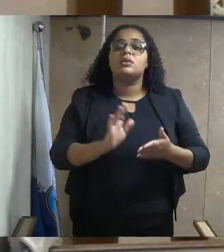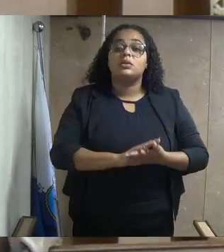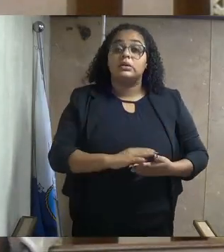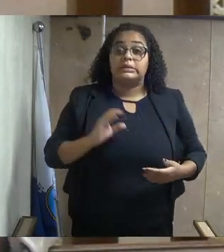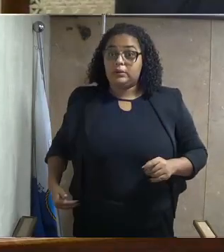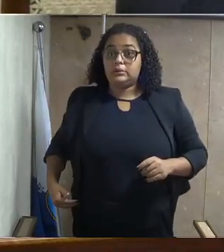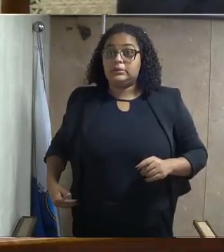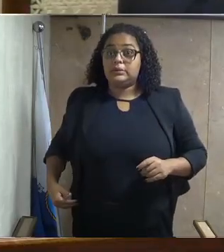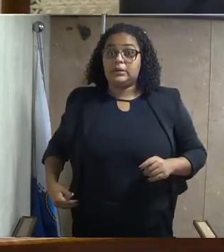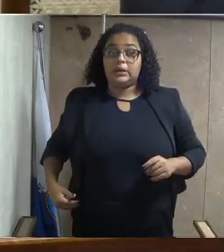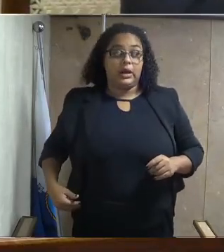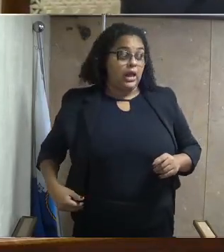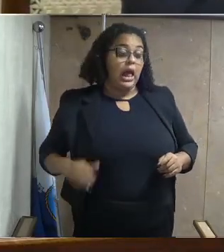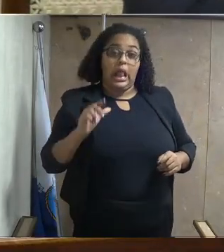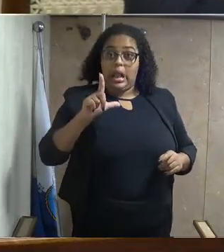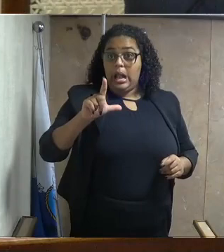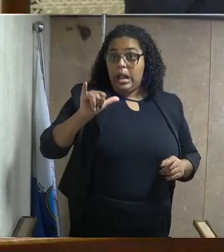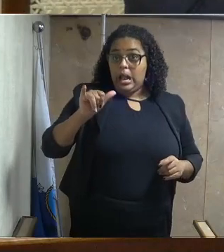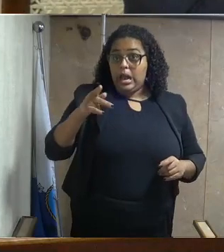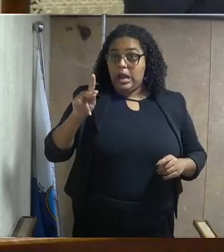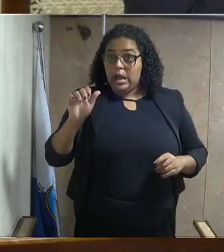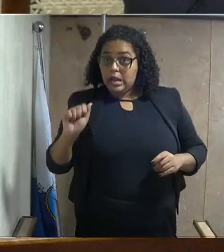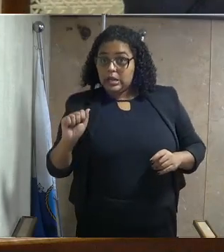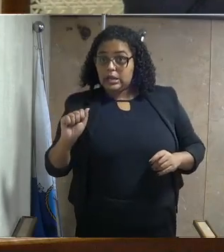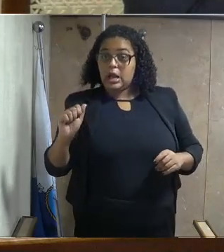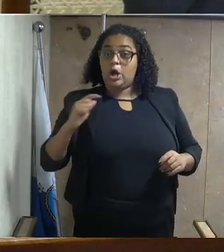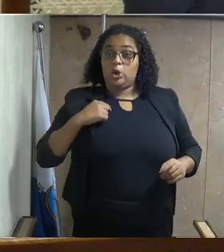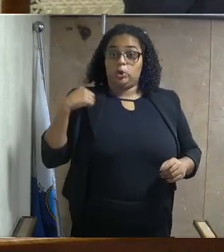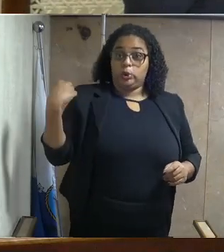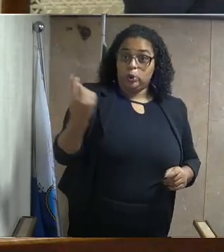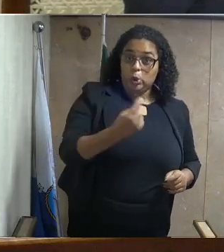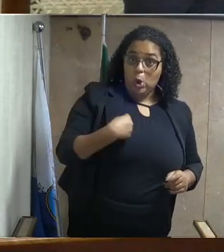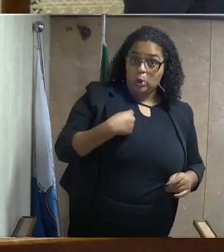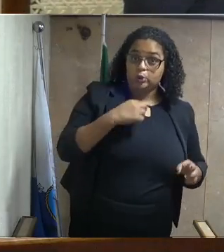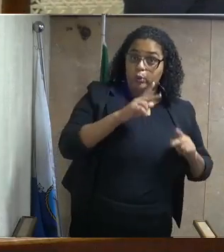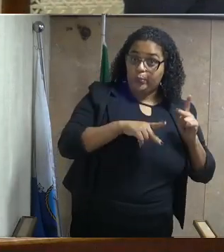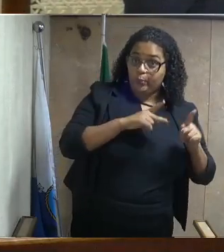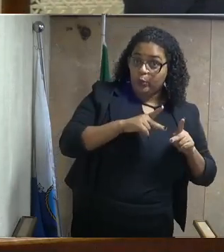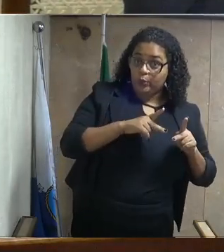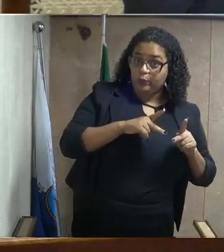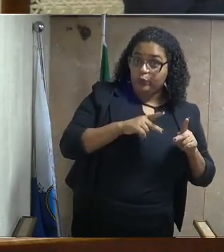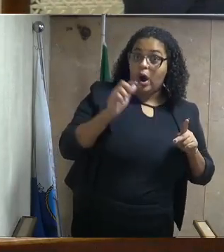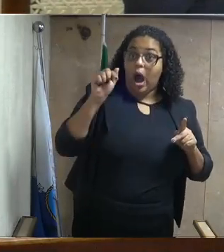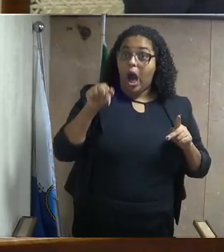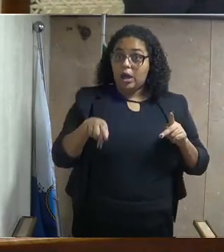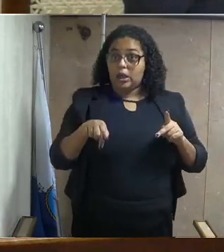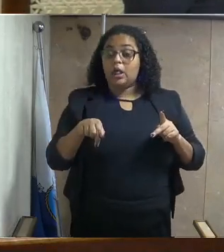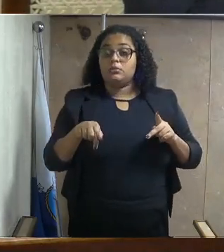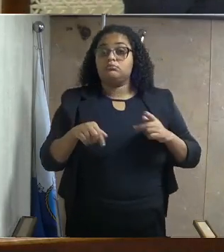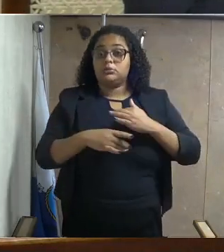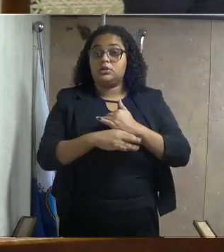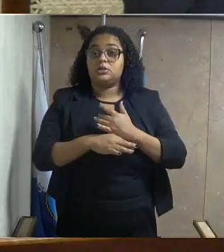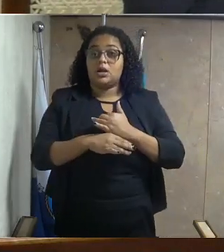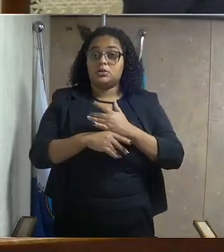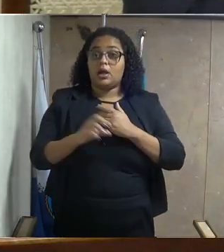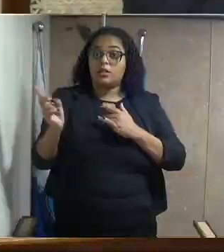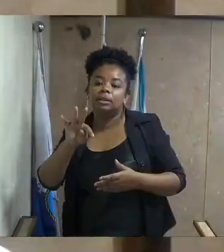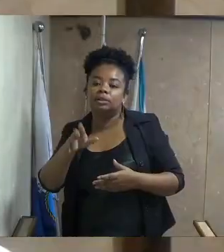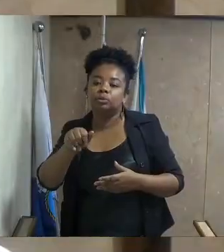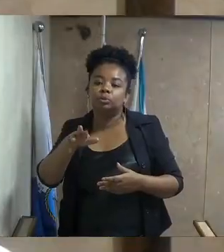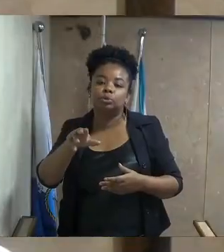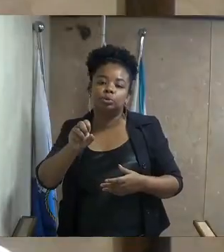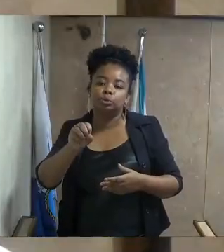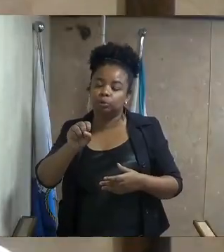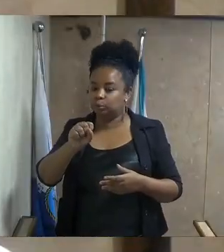CPI. As linhas pertencem a nós, o povo, a população dessa cidade. Não pertence a empresa, não.